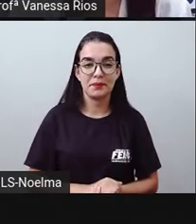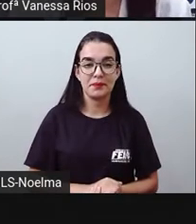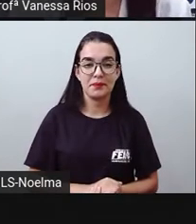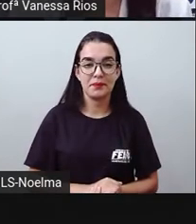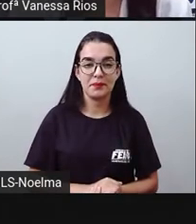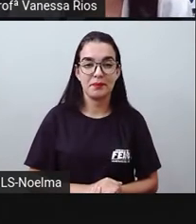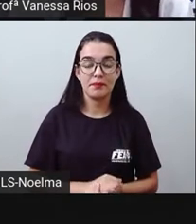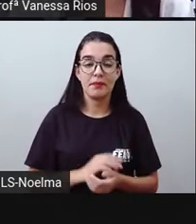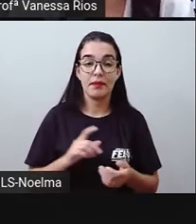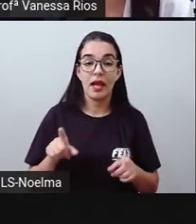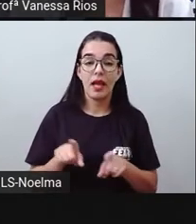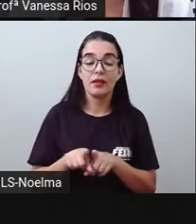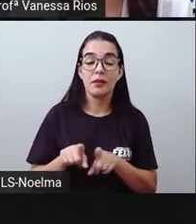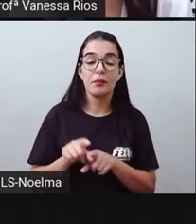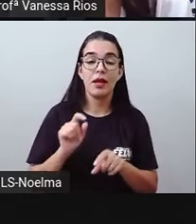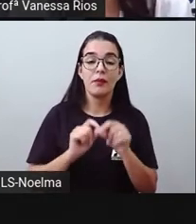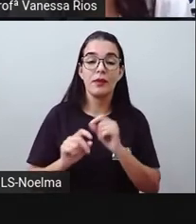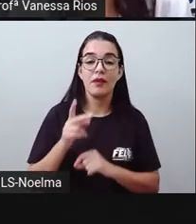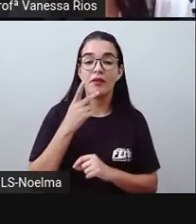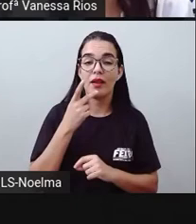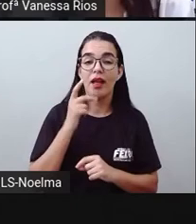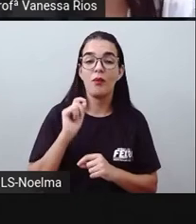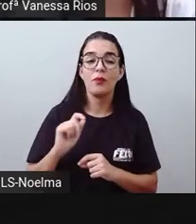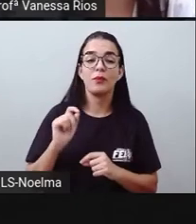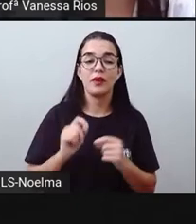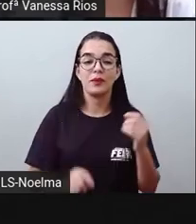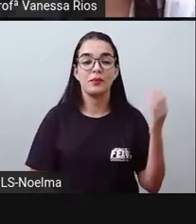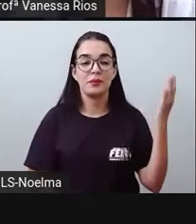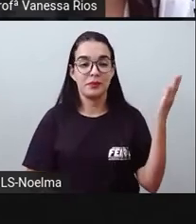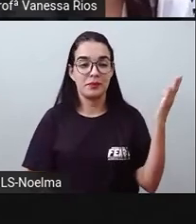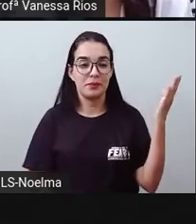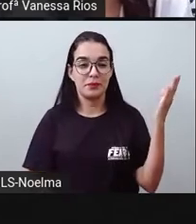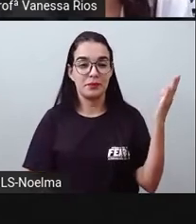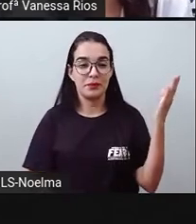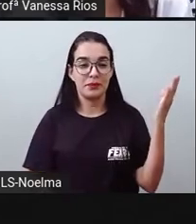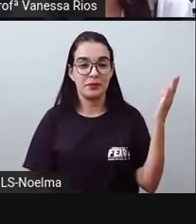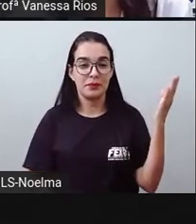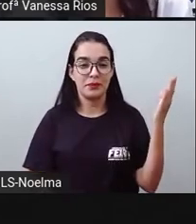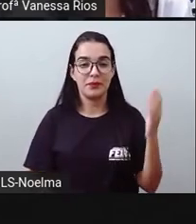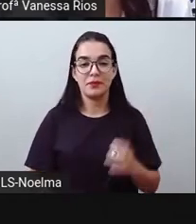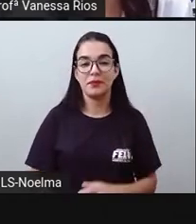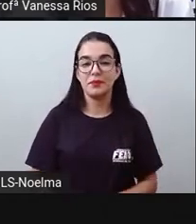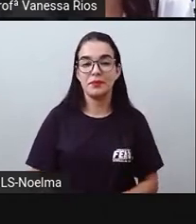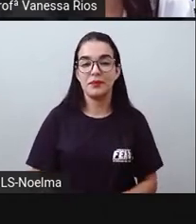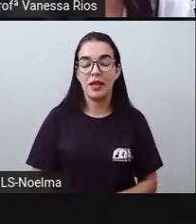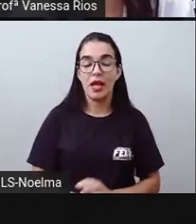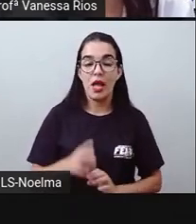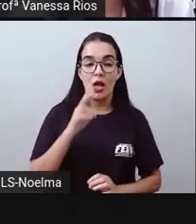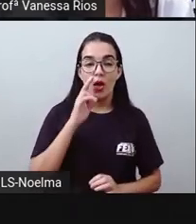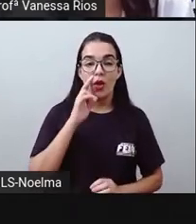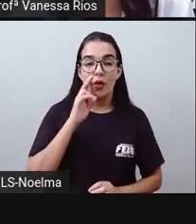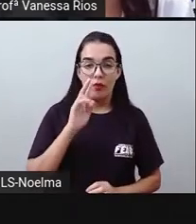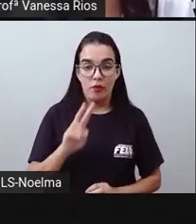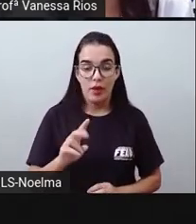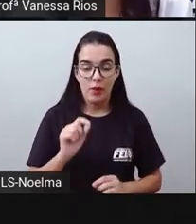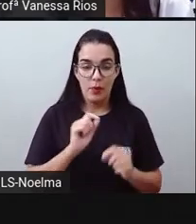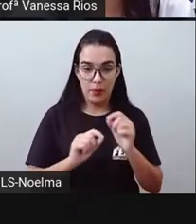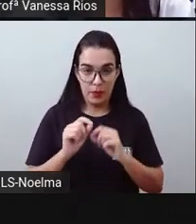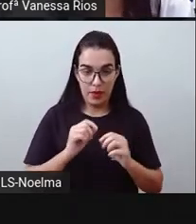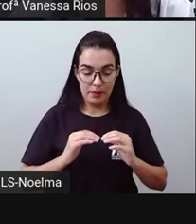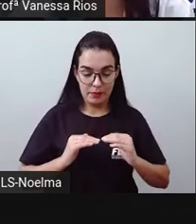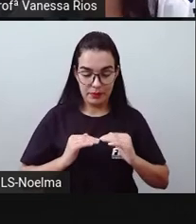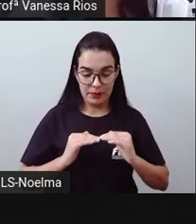E aí a gente chega para falar diante do que a gente já observou na primeira ferrovia